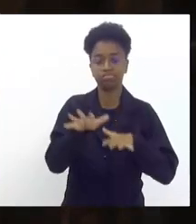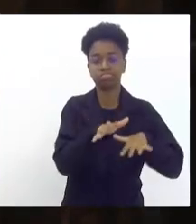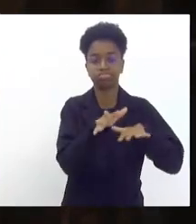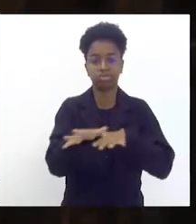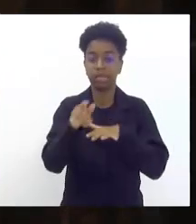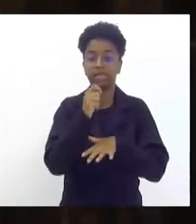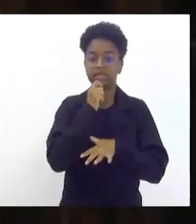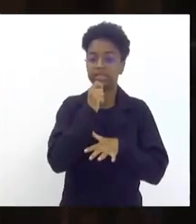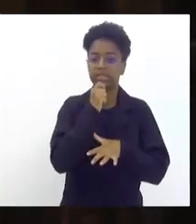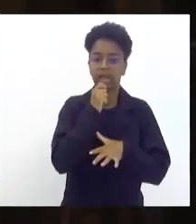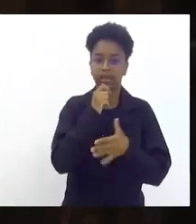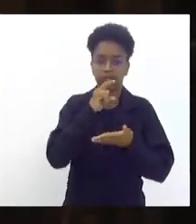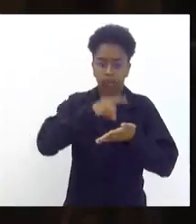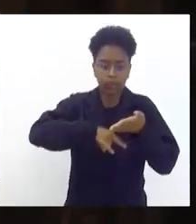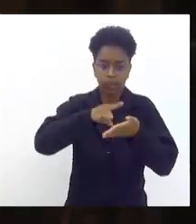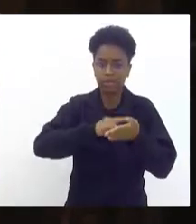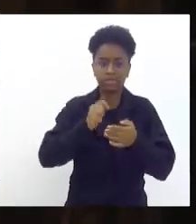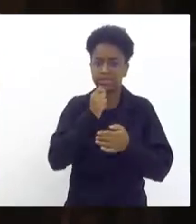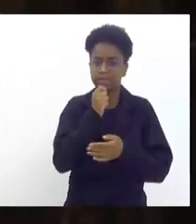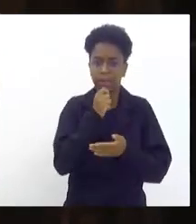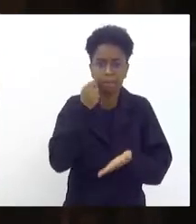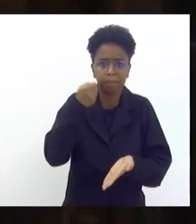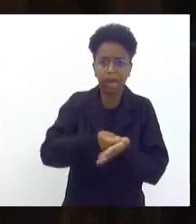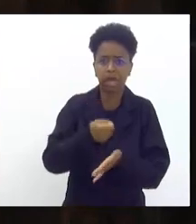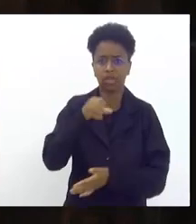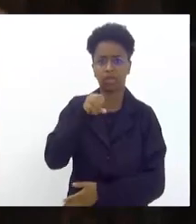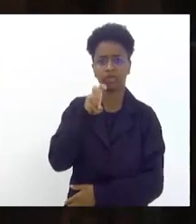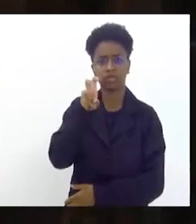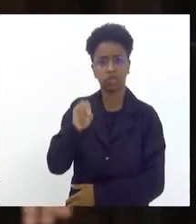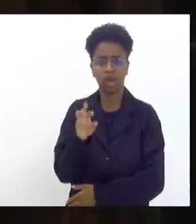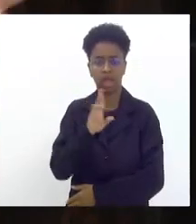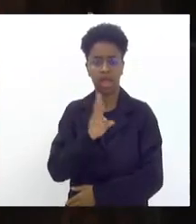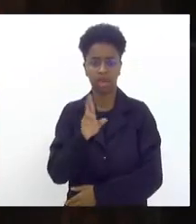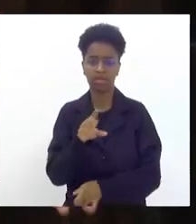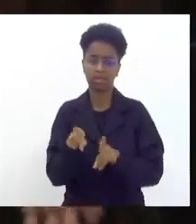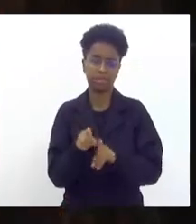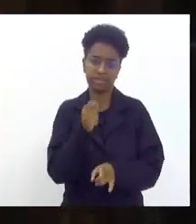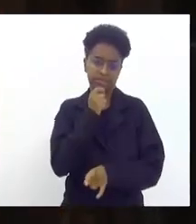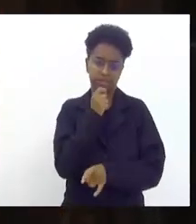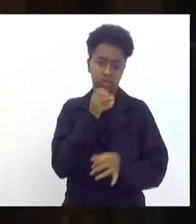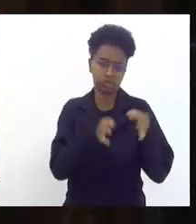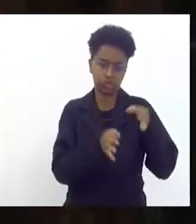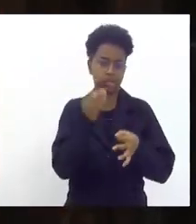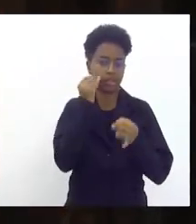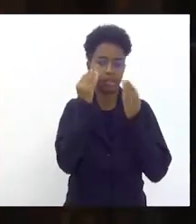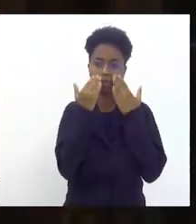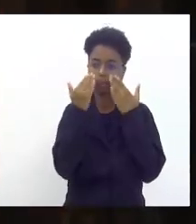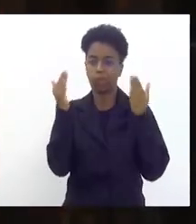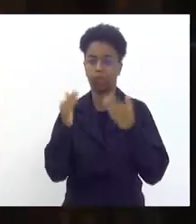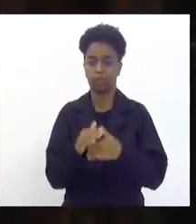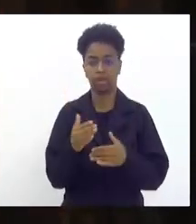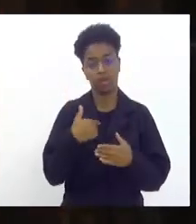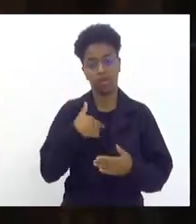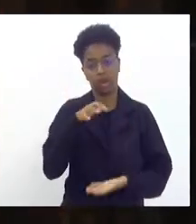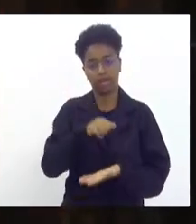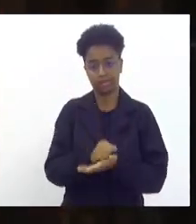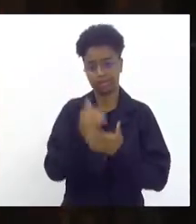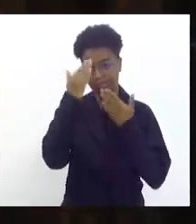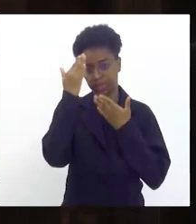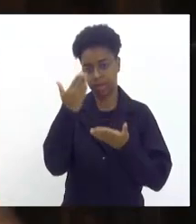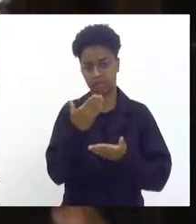sem alvará sem taxa de 950 reais e sem juíza querendo aparecer fica aqui o meu registro obrigado aí